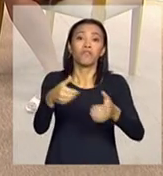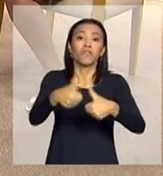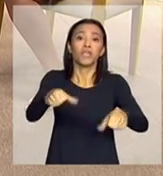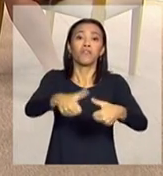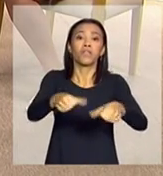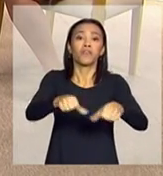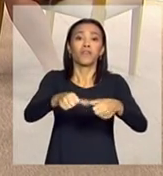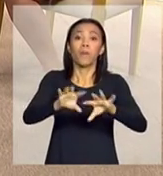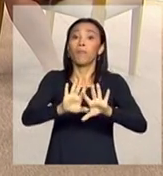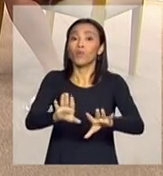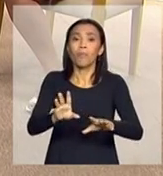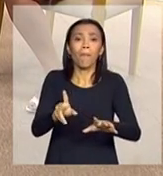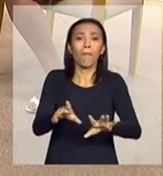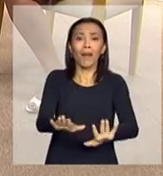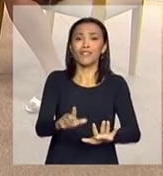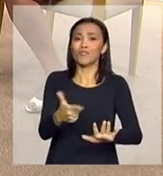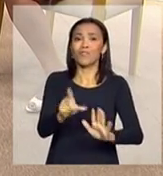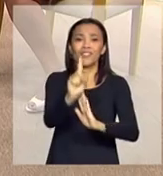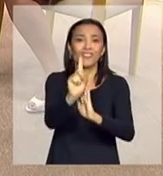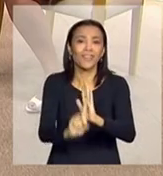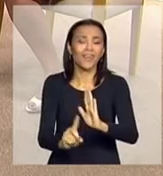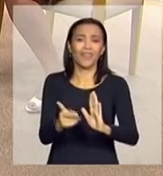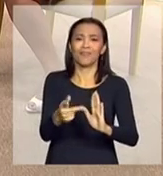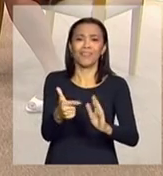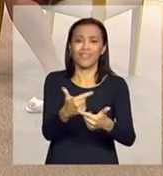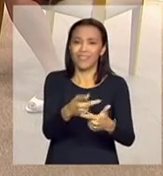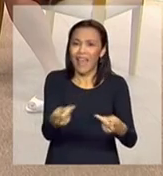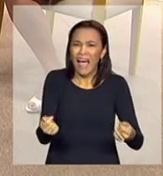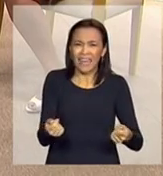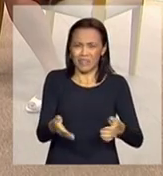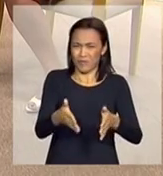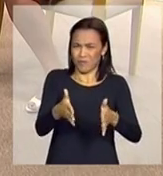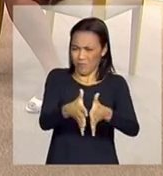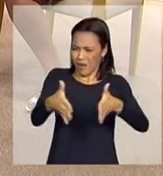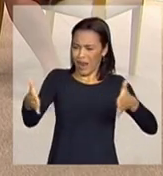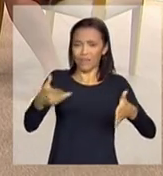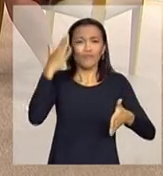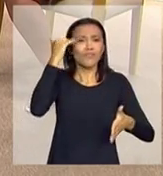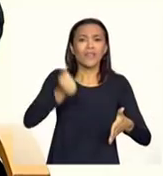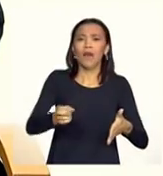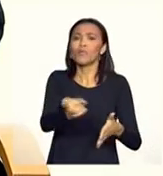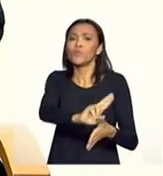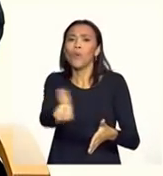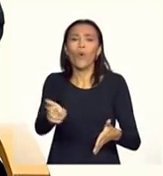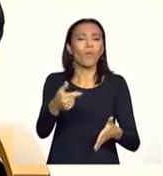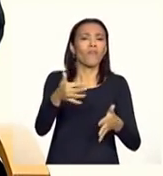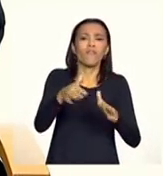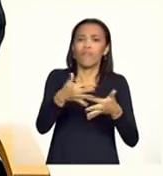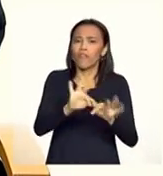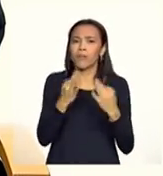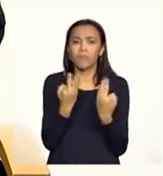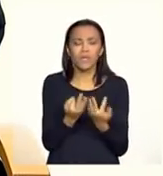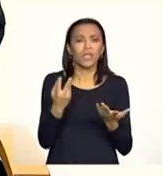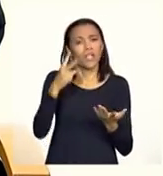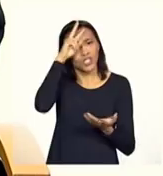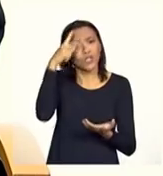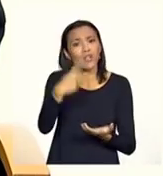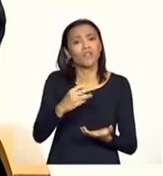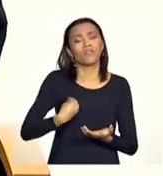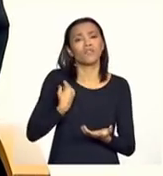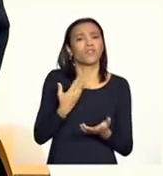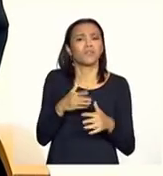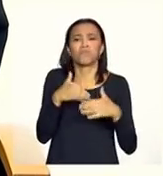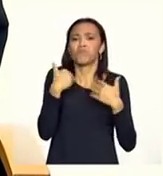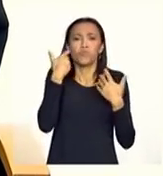espaços grandes, numerosos, que sequer sabem o nome dessas pessoas, a origem, a família, a história de vida dessas pessoas.